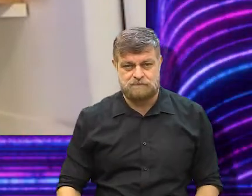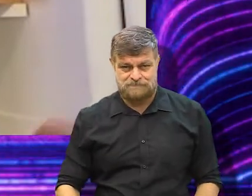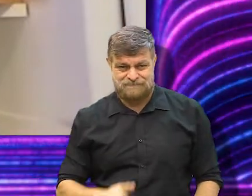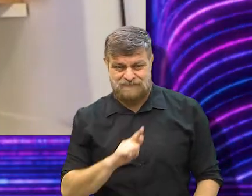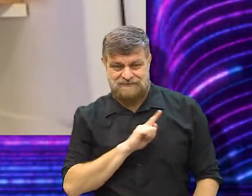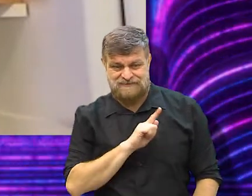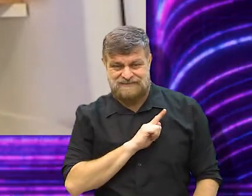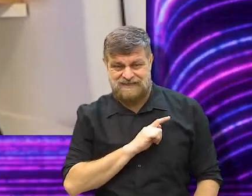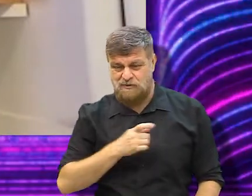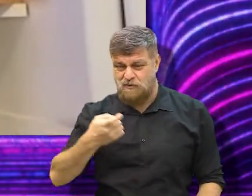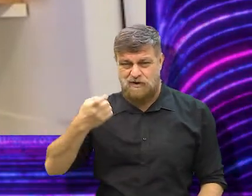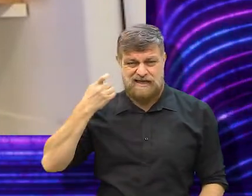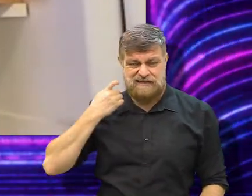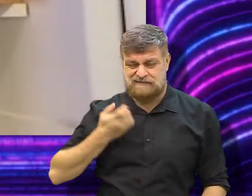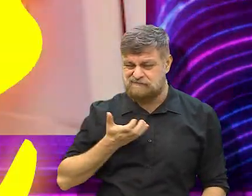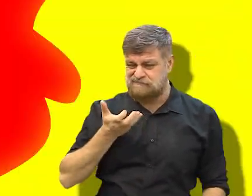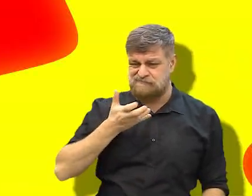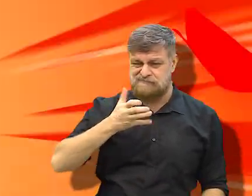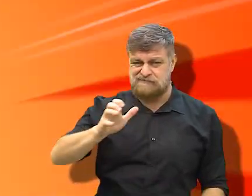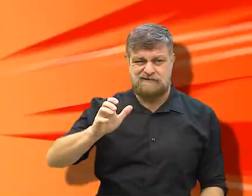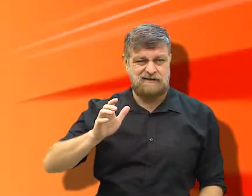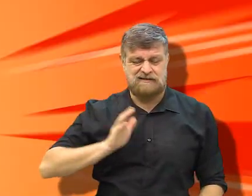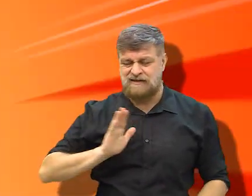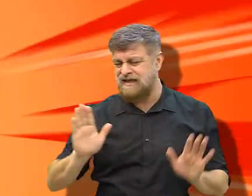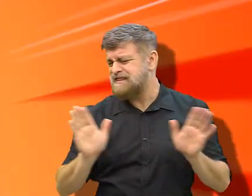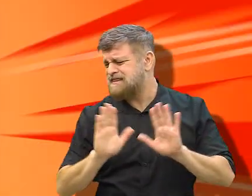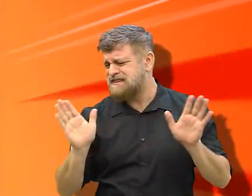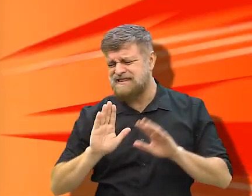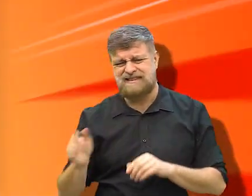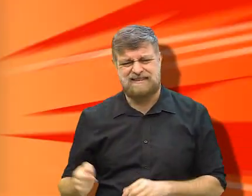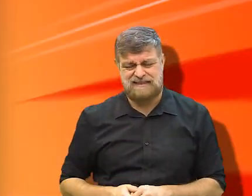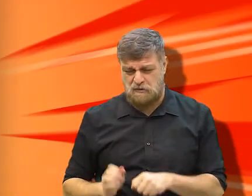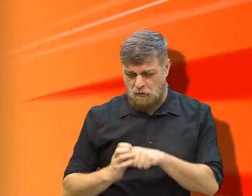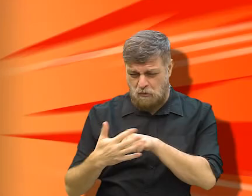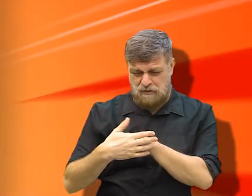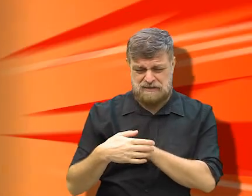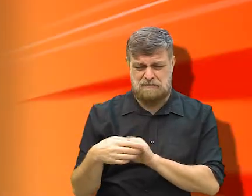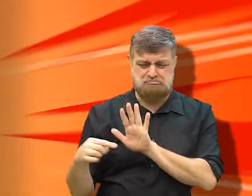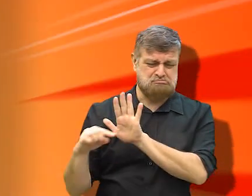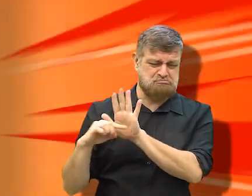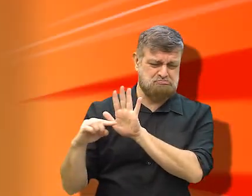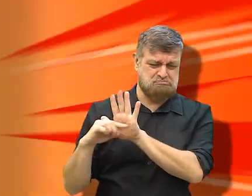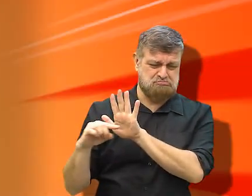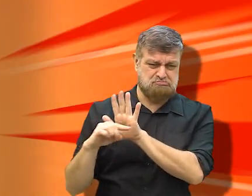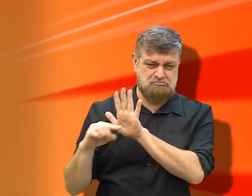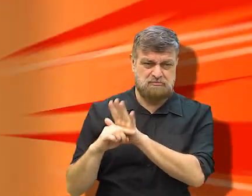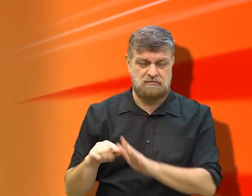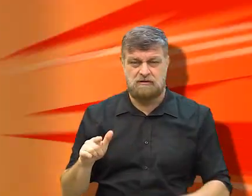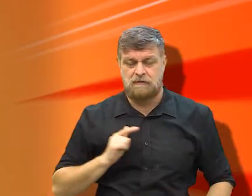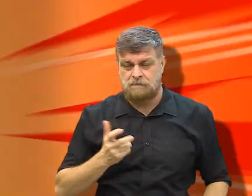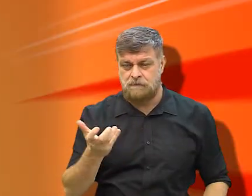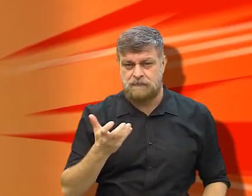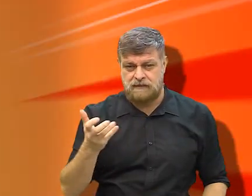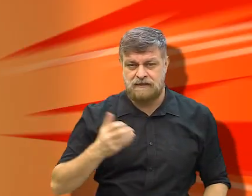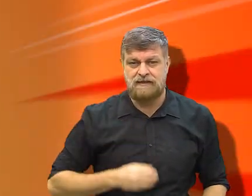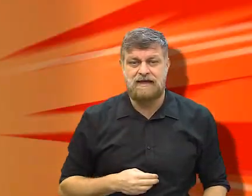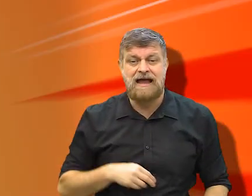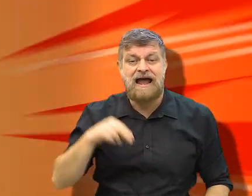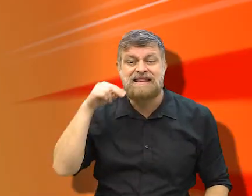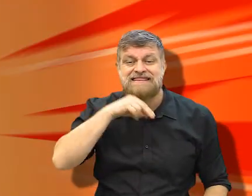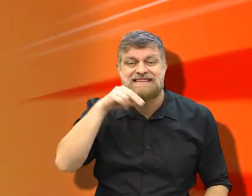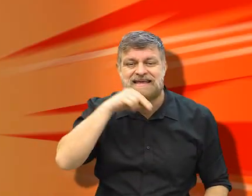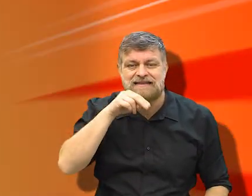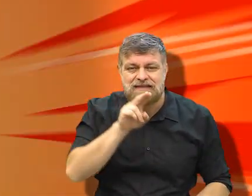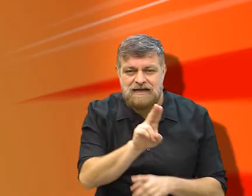dele, que não quer saber, ele é um negacionista, ele quer que a neta, né, que a Vitória, que é